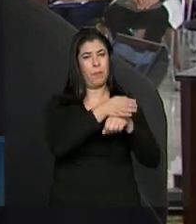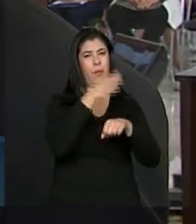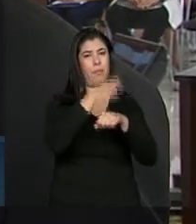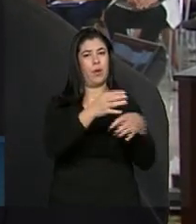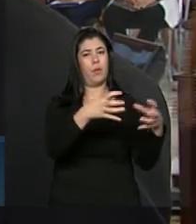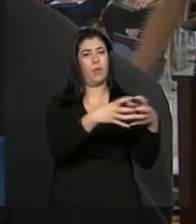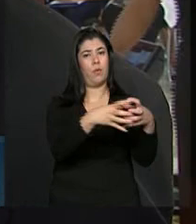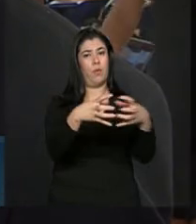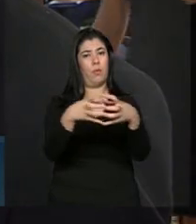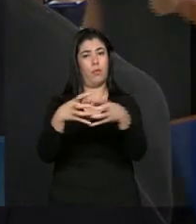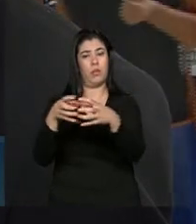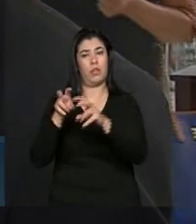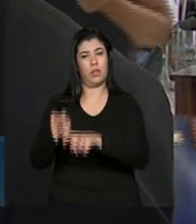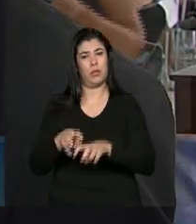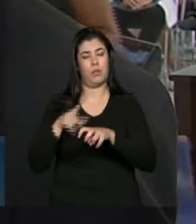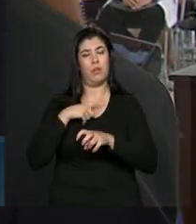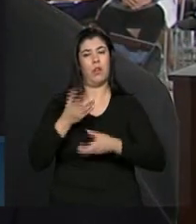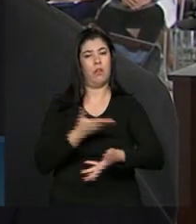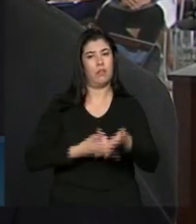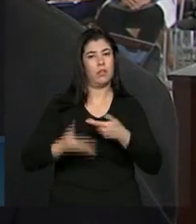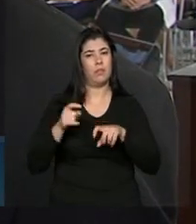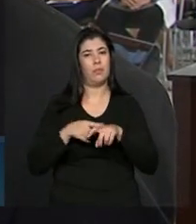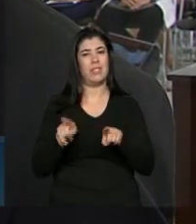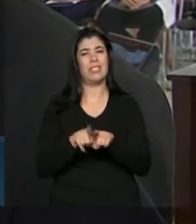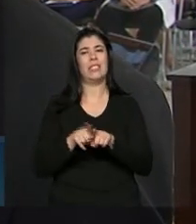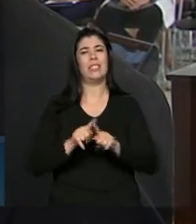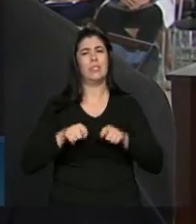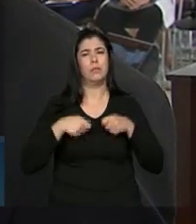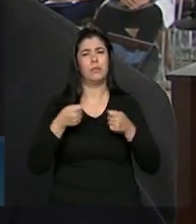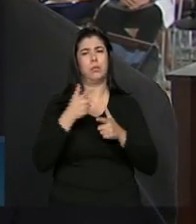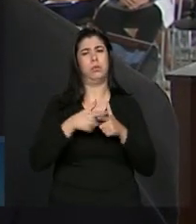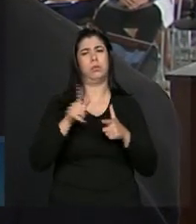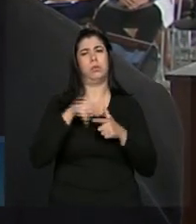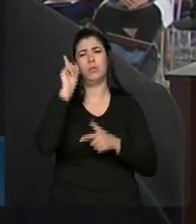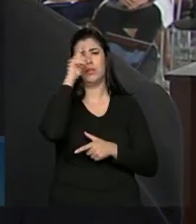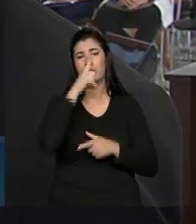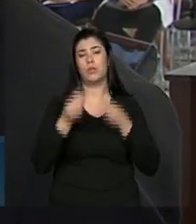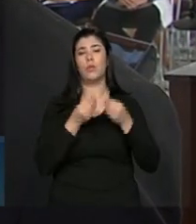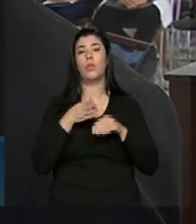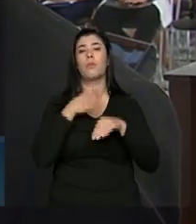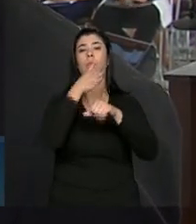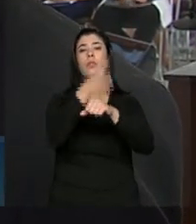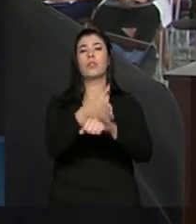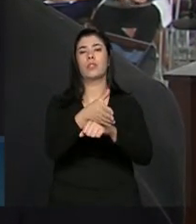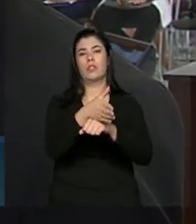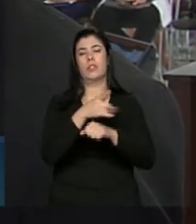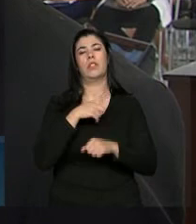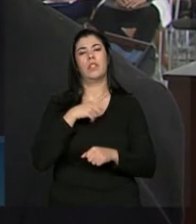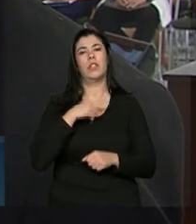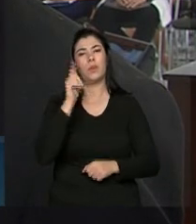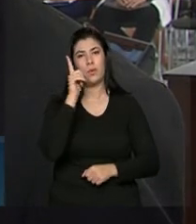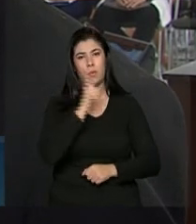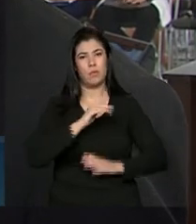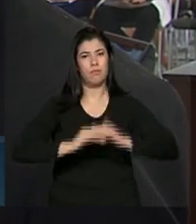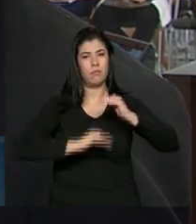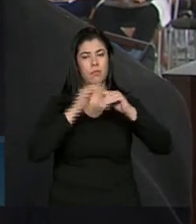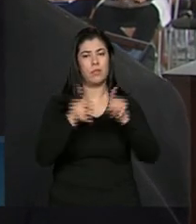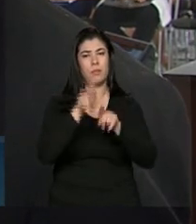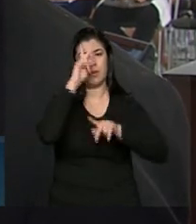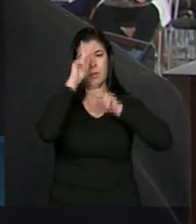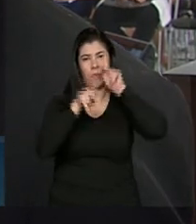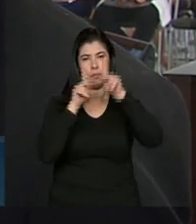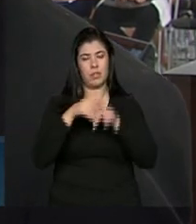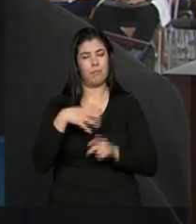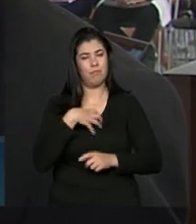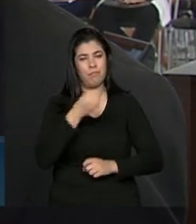suprida com atendimento médico. E ainda existem muitos desafios a serem supridos na área de acesso. Mas nós tínhamos conseguido avançar e atualmente a população